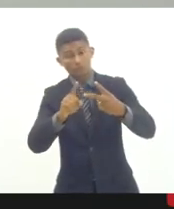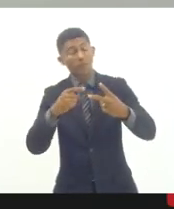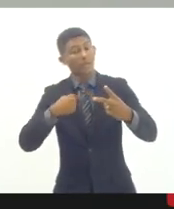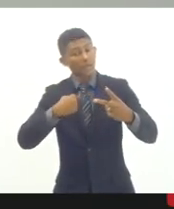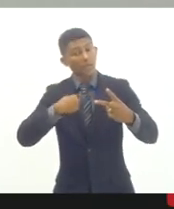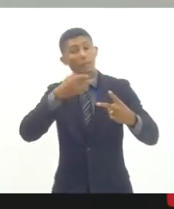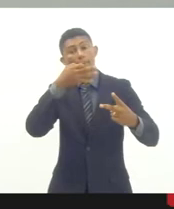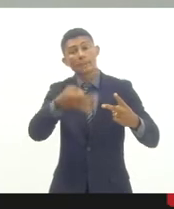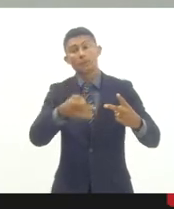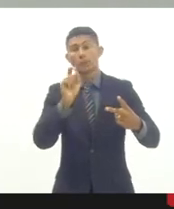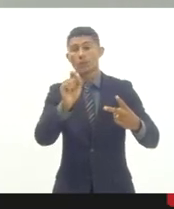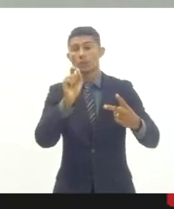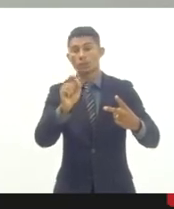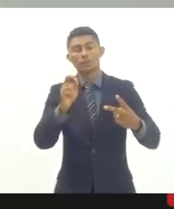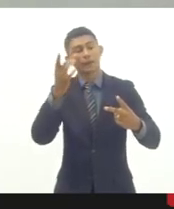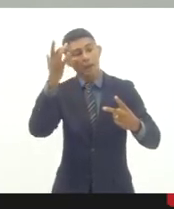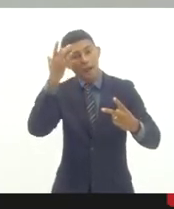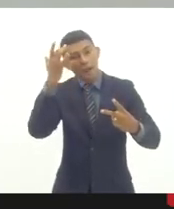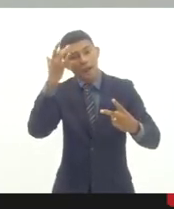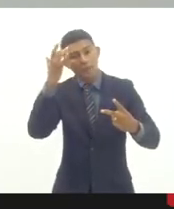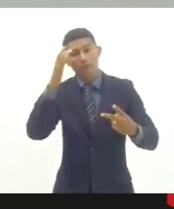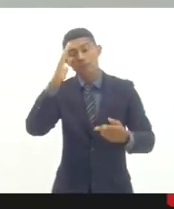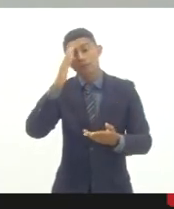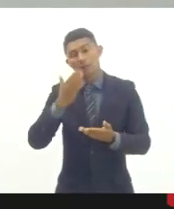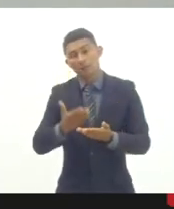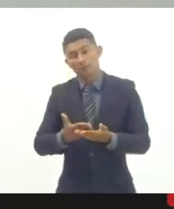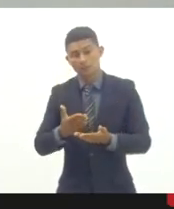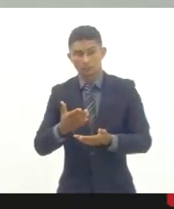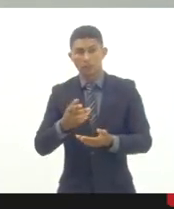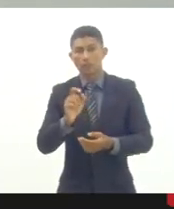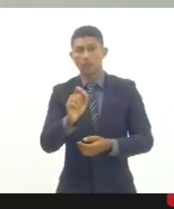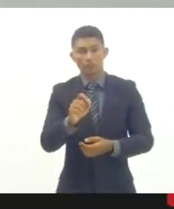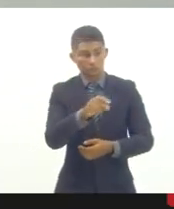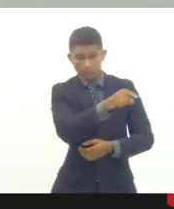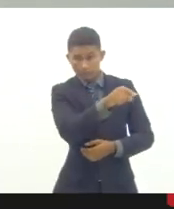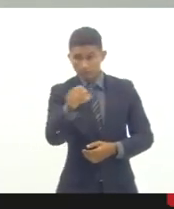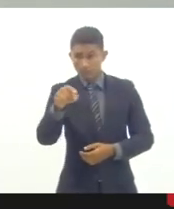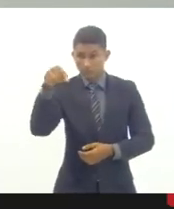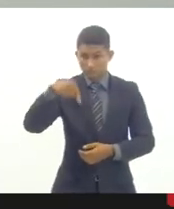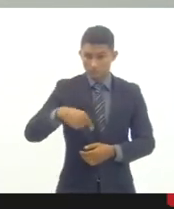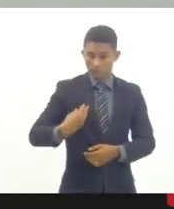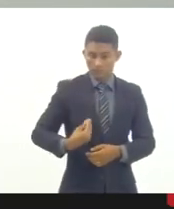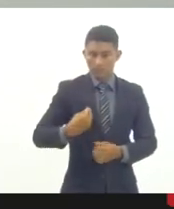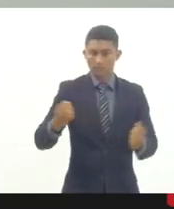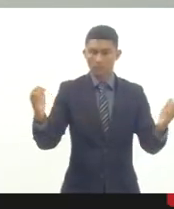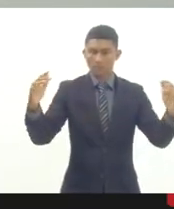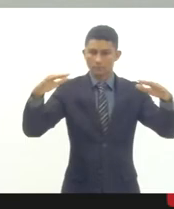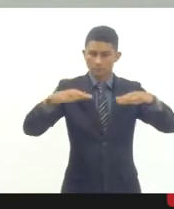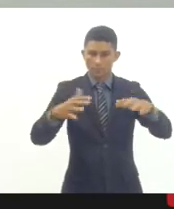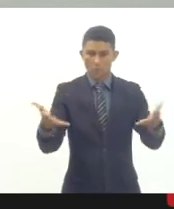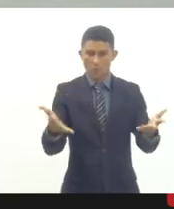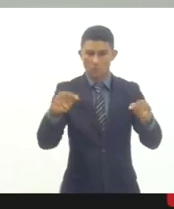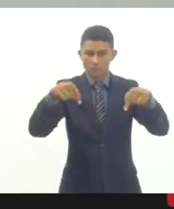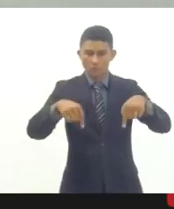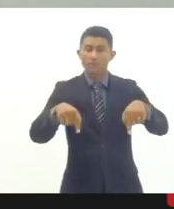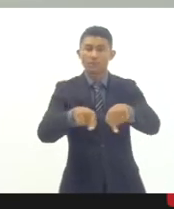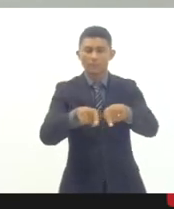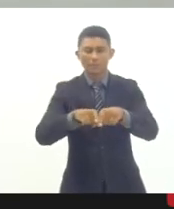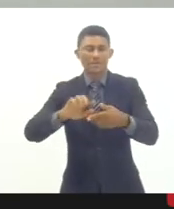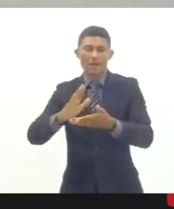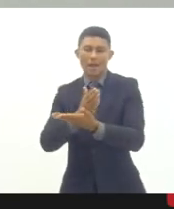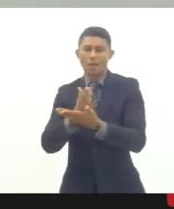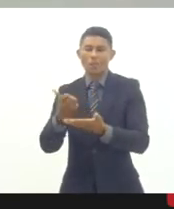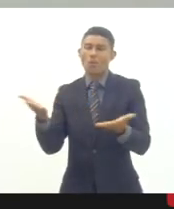acredito que todos aqueles que estão aqui hoje e os que não estão também, muitos que não estão,